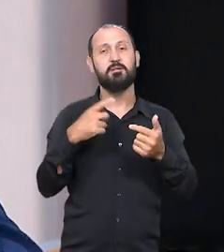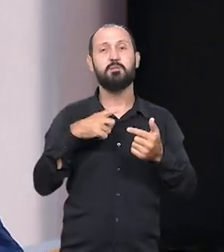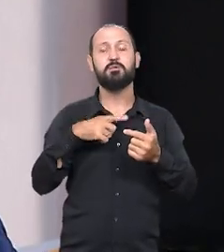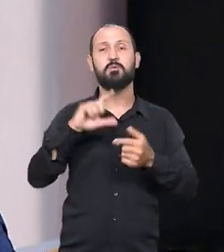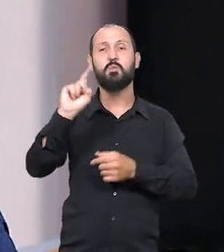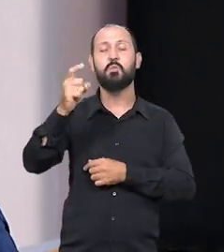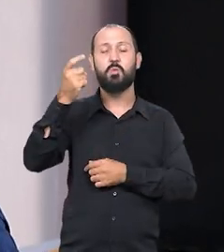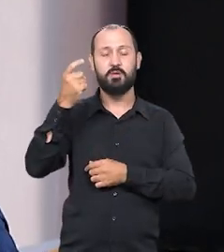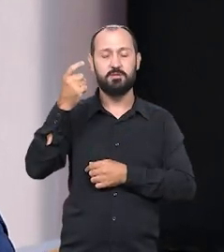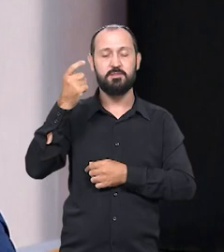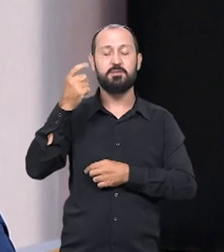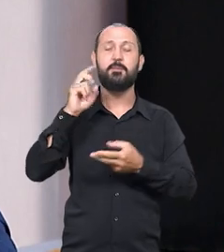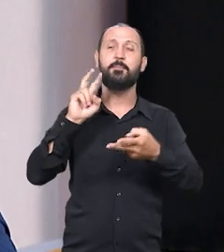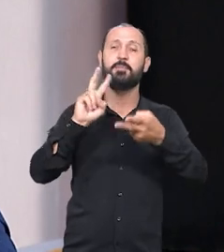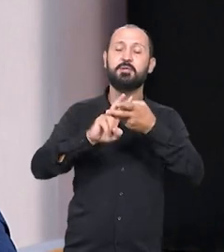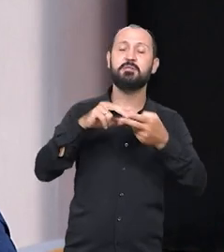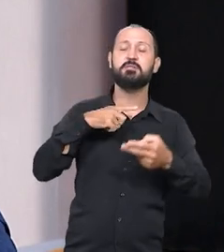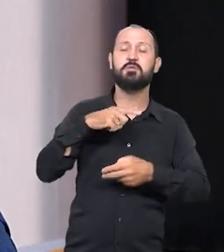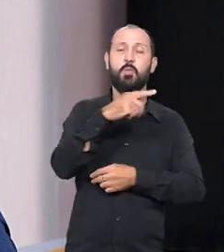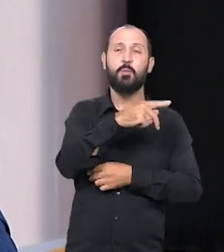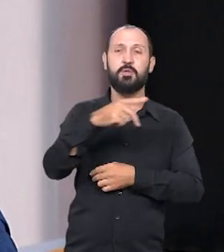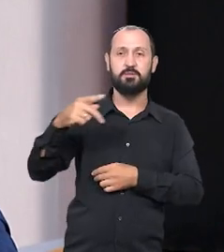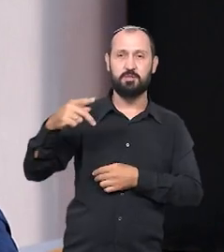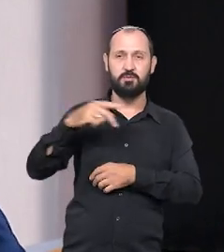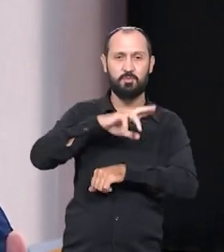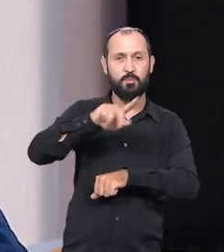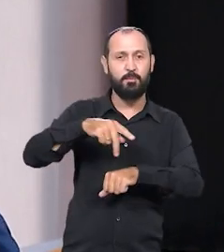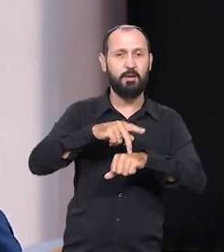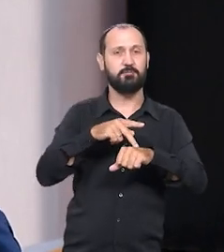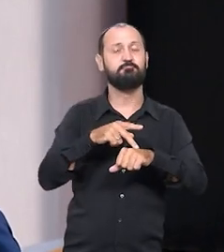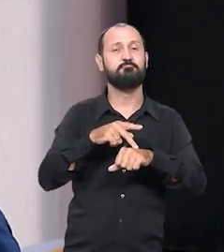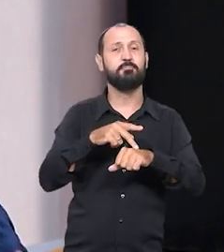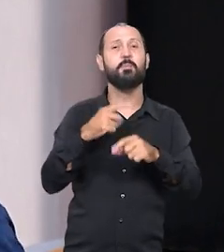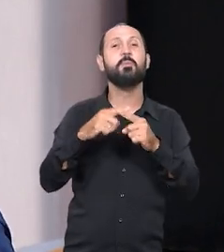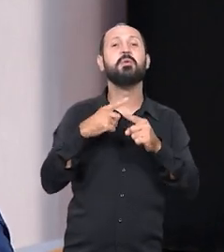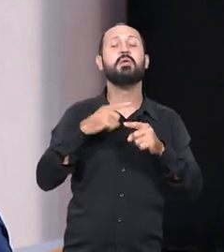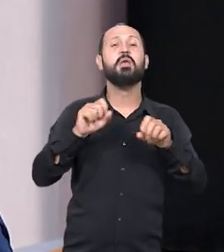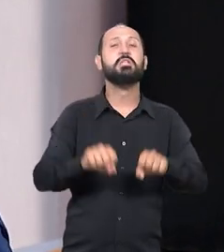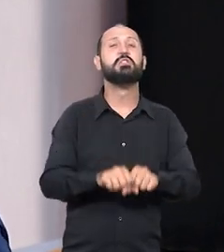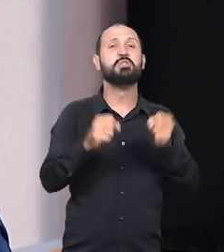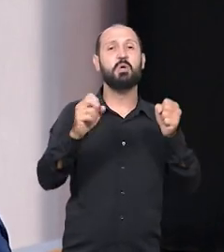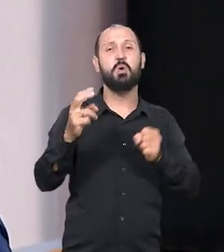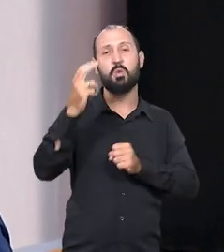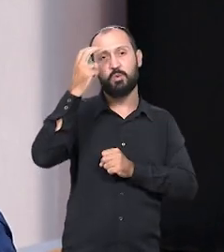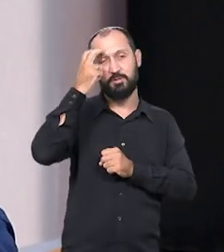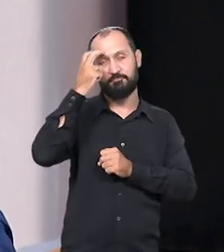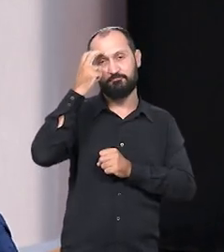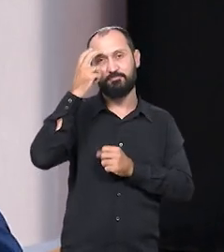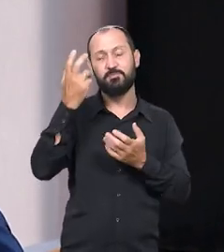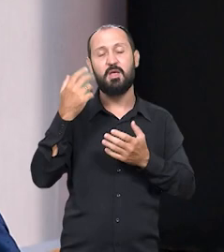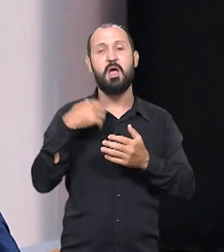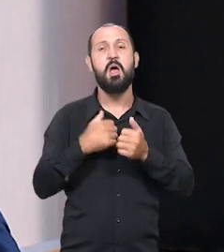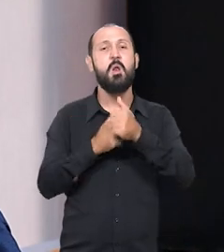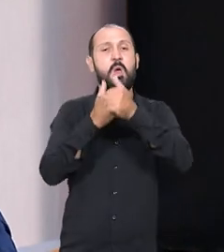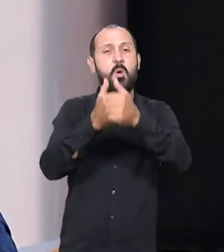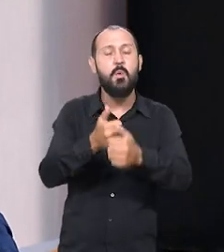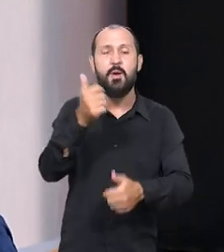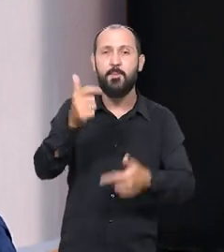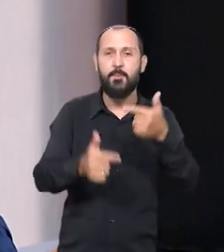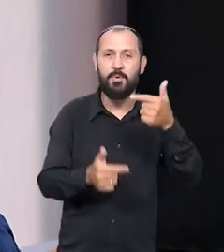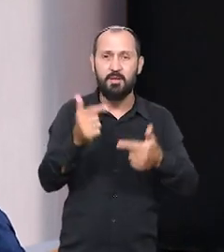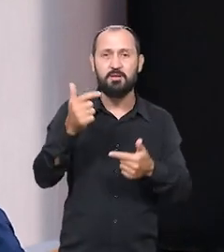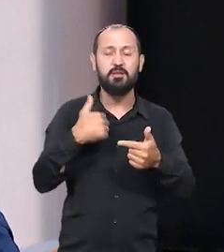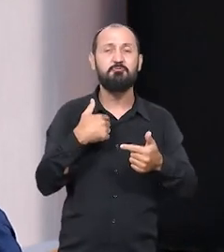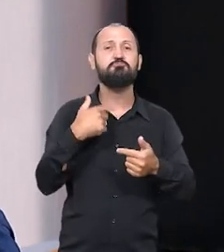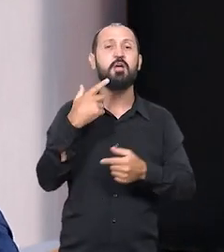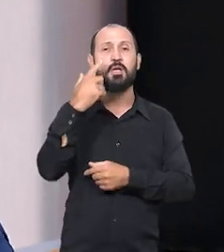hoje nós temos um ex-presidiário na presidência do país, muito por conta da destruição cultural que existe. As pessoas hoje não acompanham política,